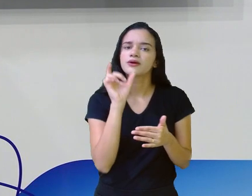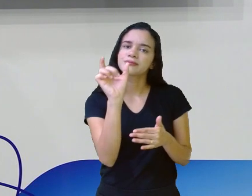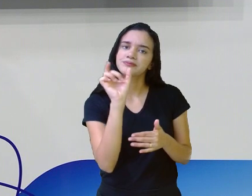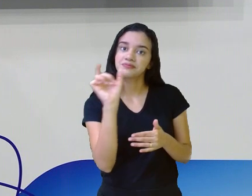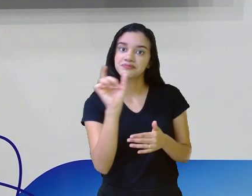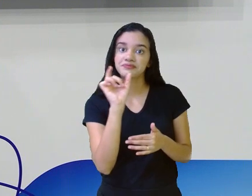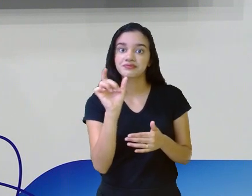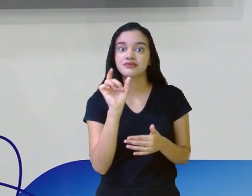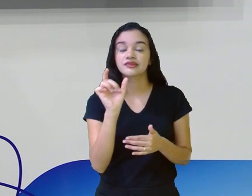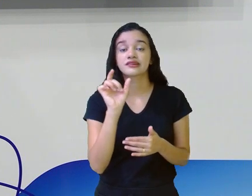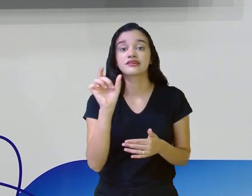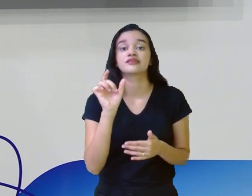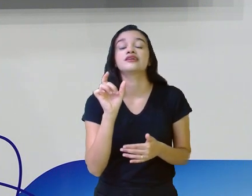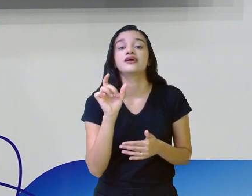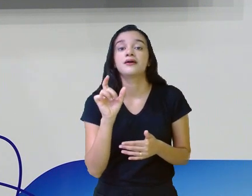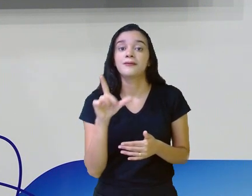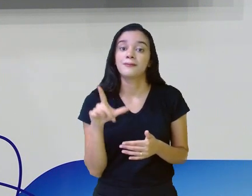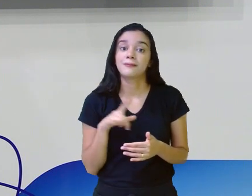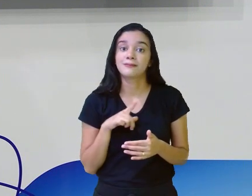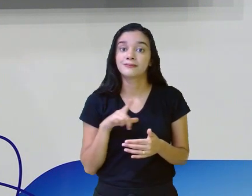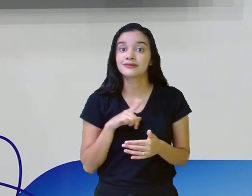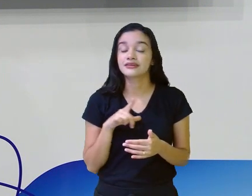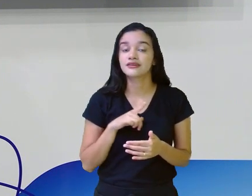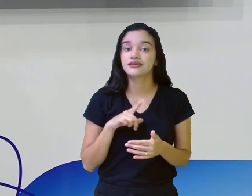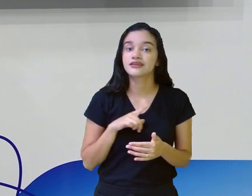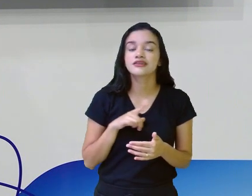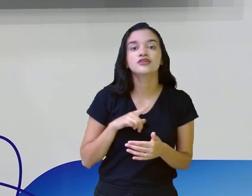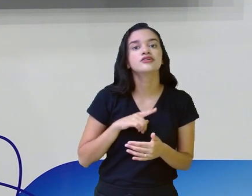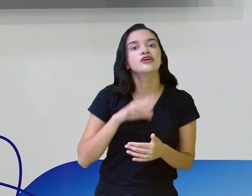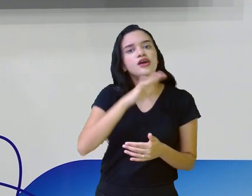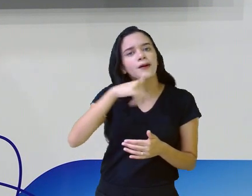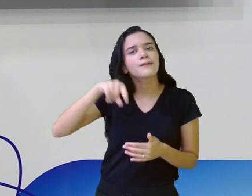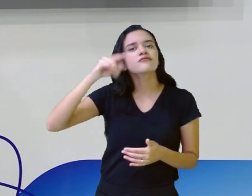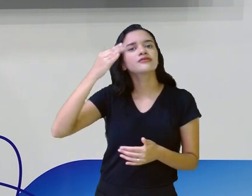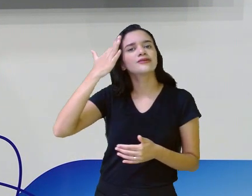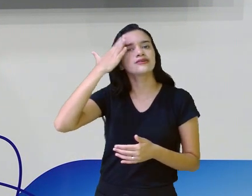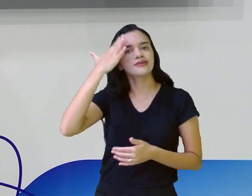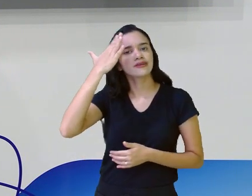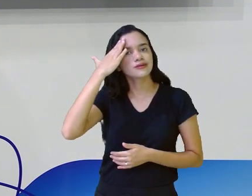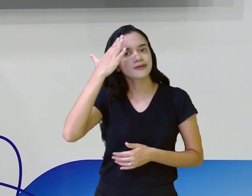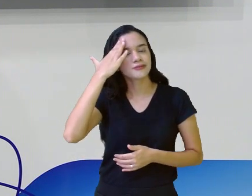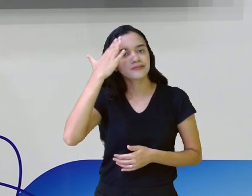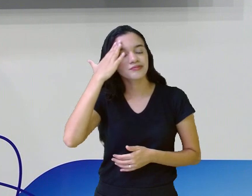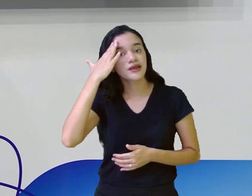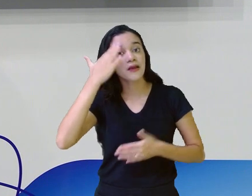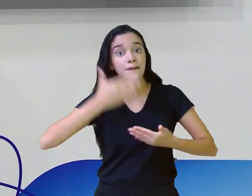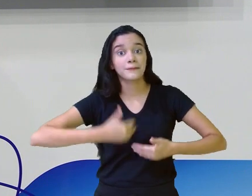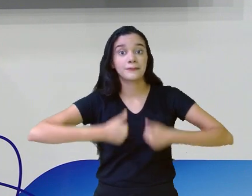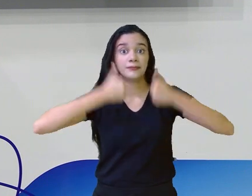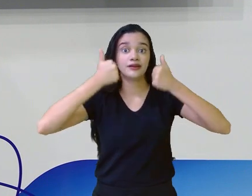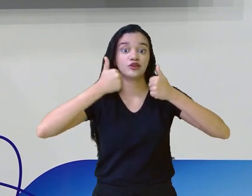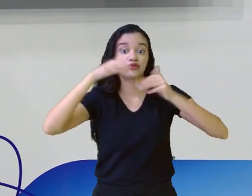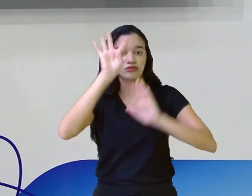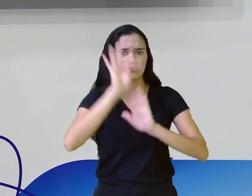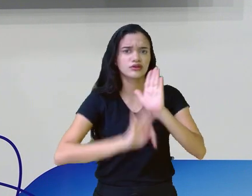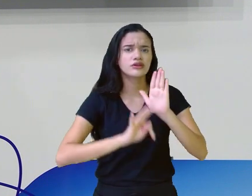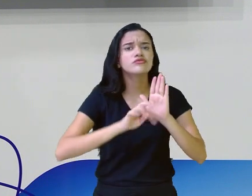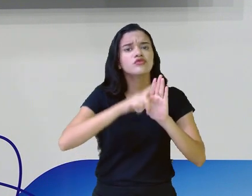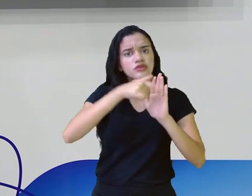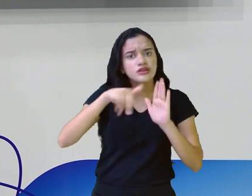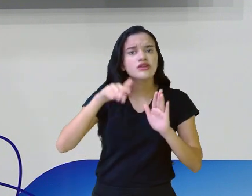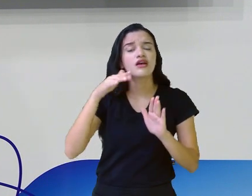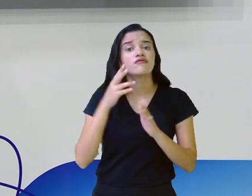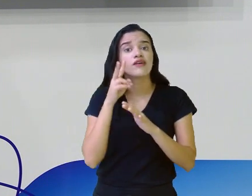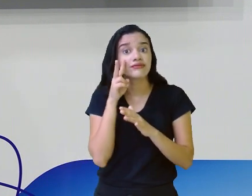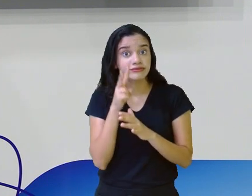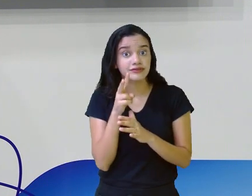para dar a maior, para você, o entendimento melhor do texto. vai ver, com